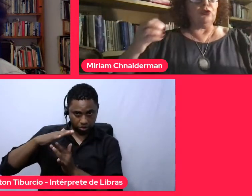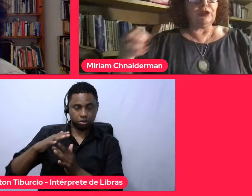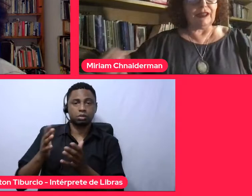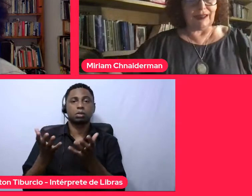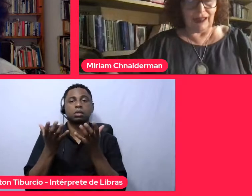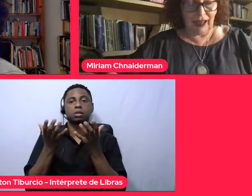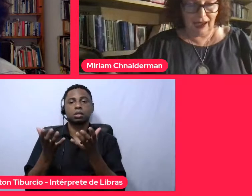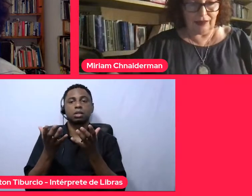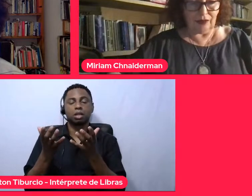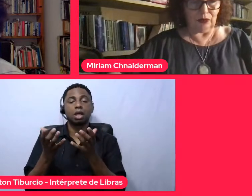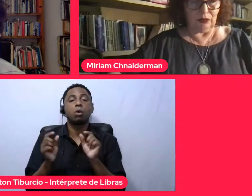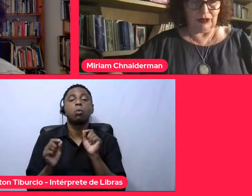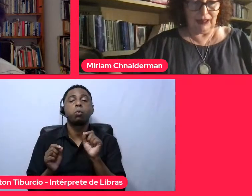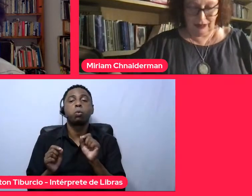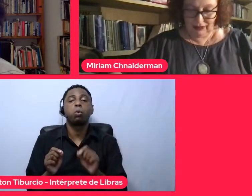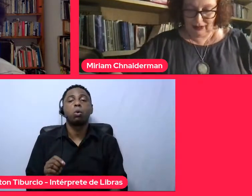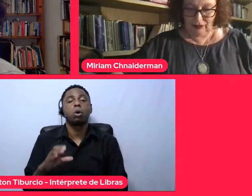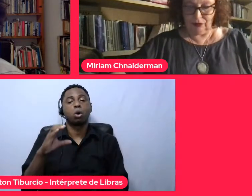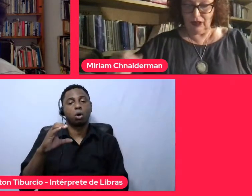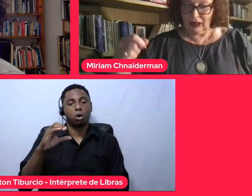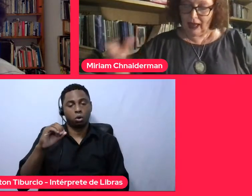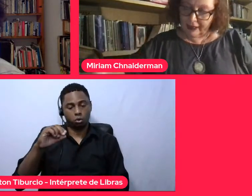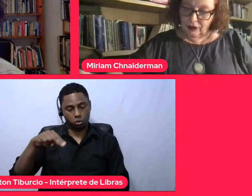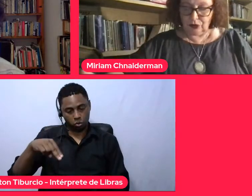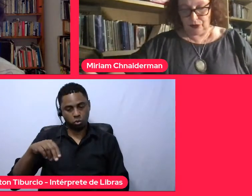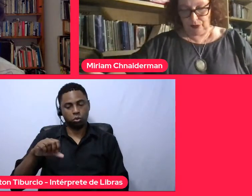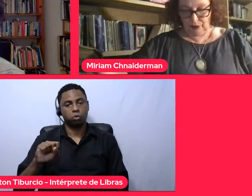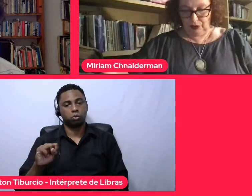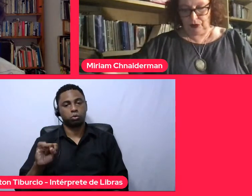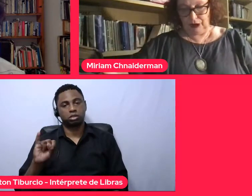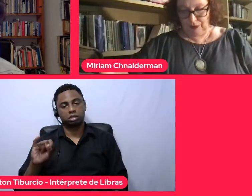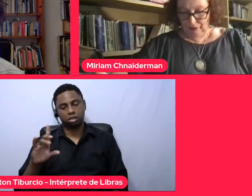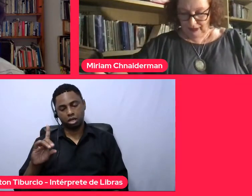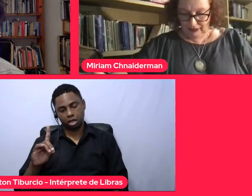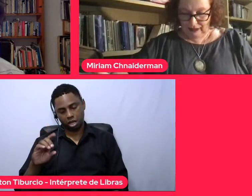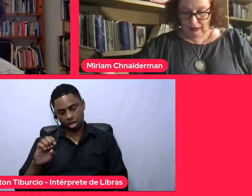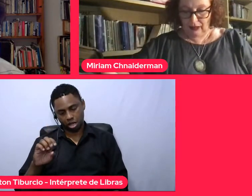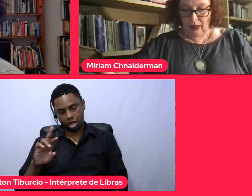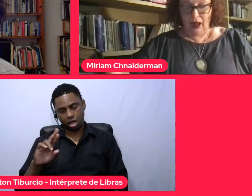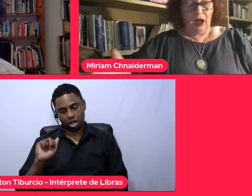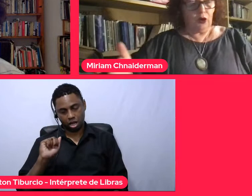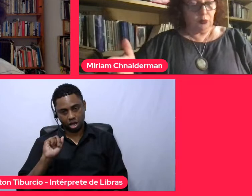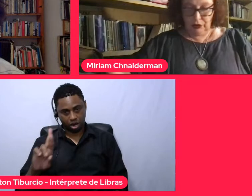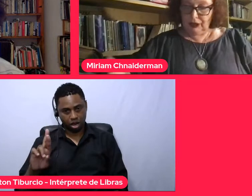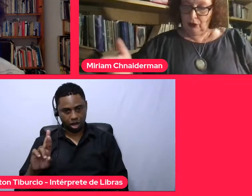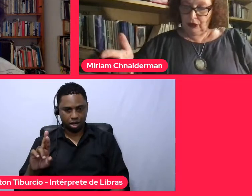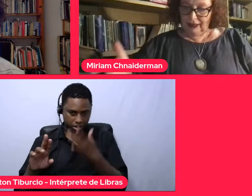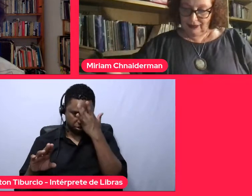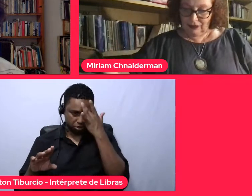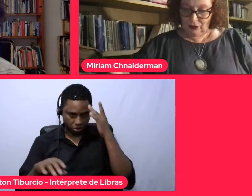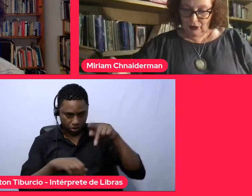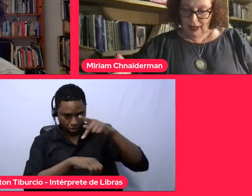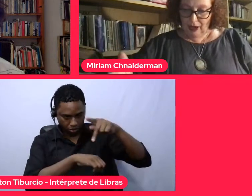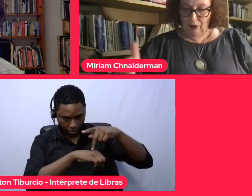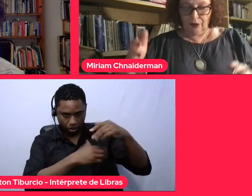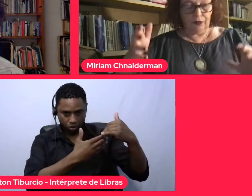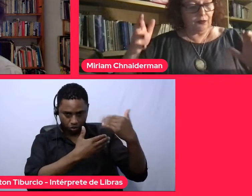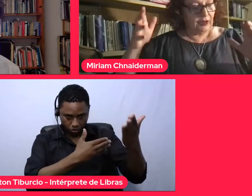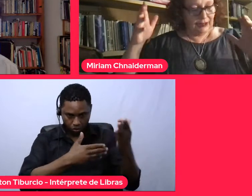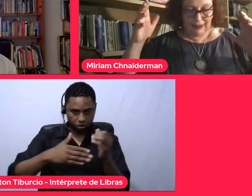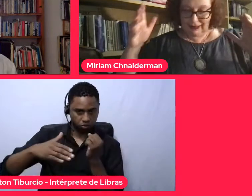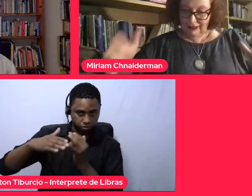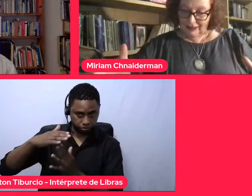considerar o estrangeiro. E é isso que o museu tem que fazer. O museu tradicional